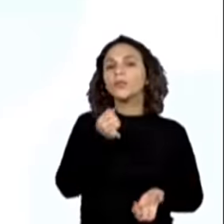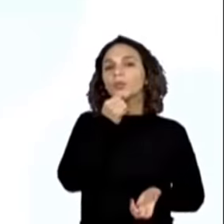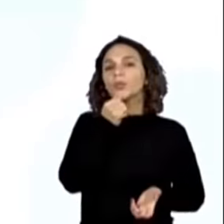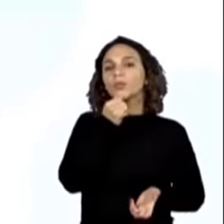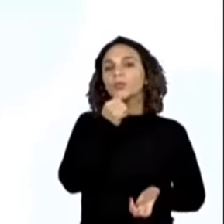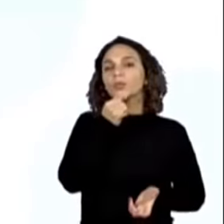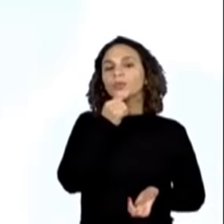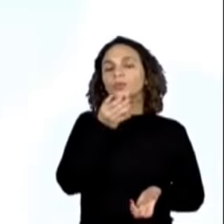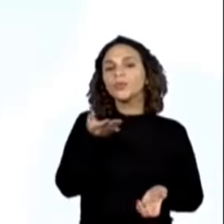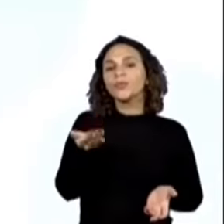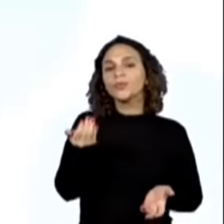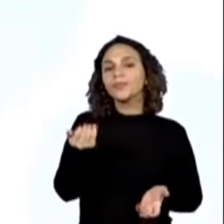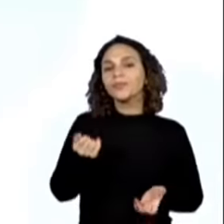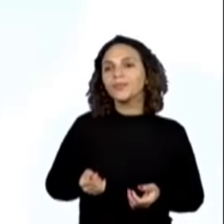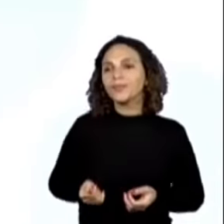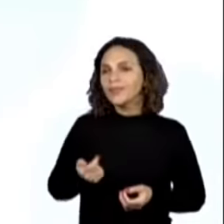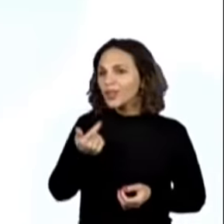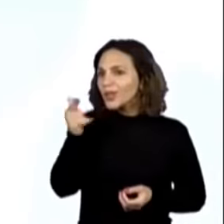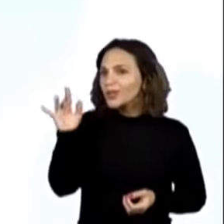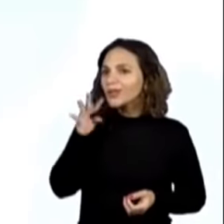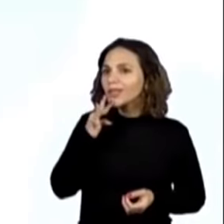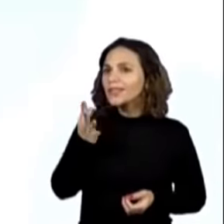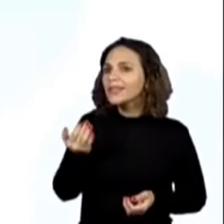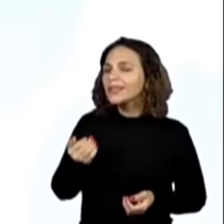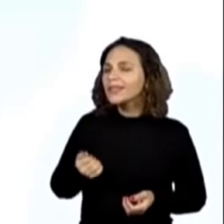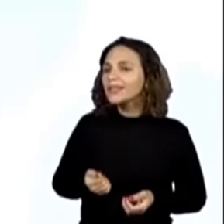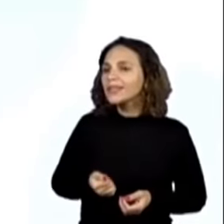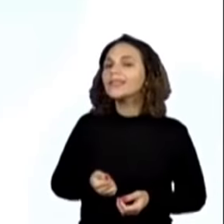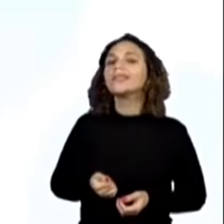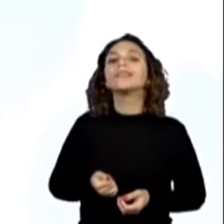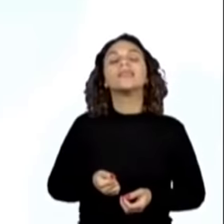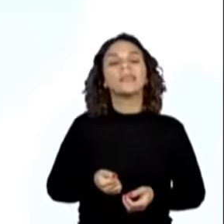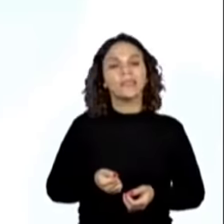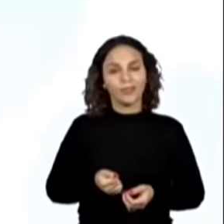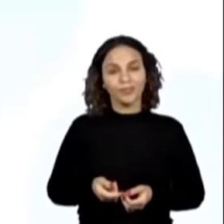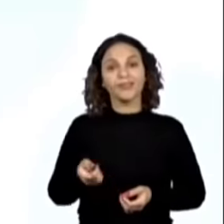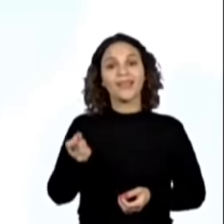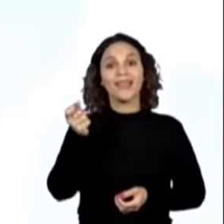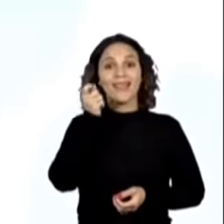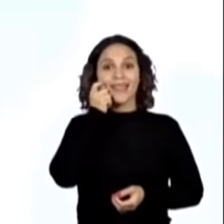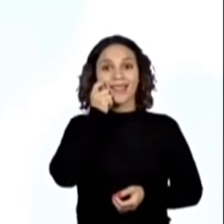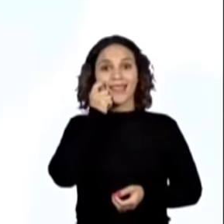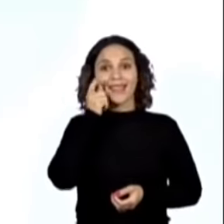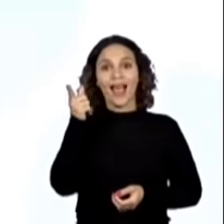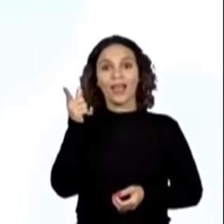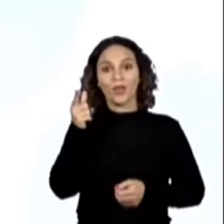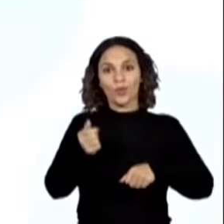outro conto que vocês conheçam. Ó, o gato de botas. Boa ideia.